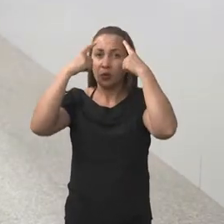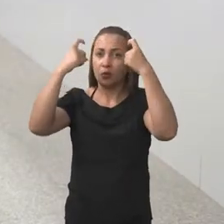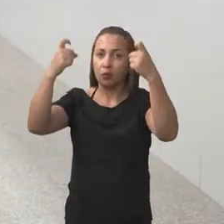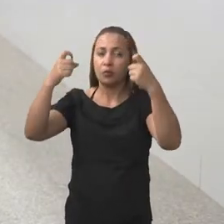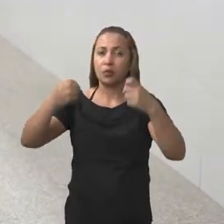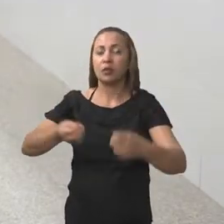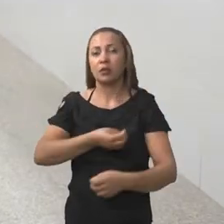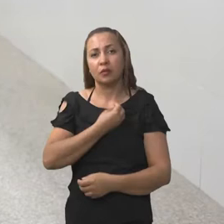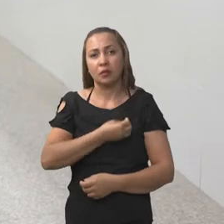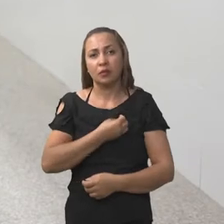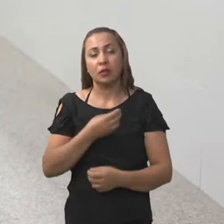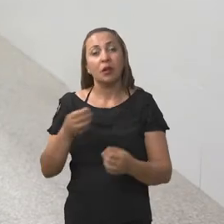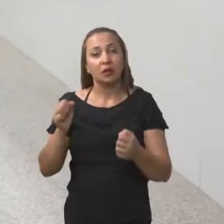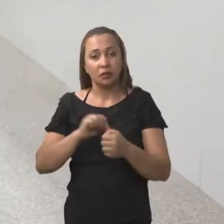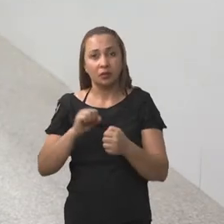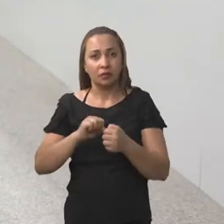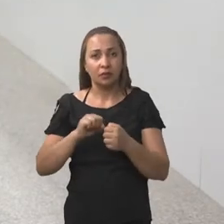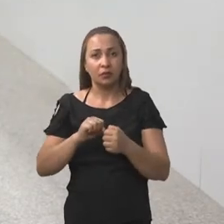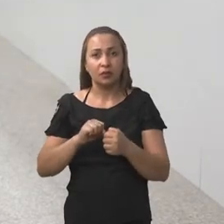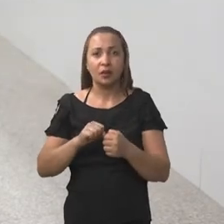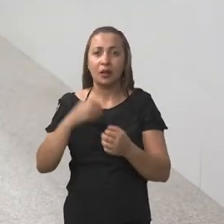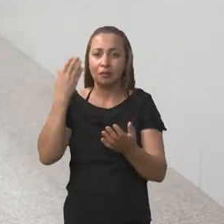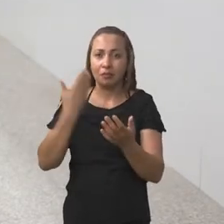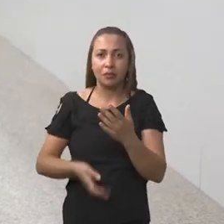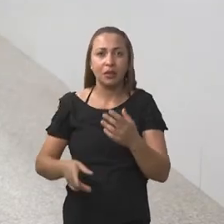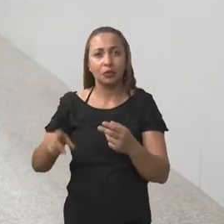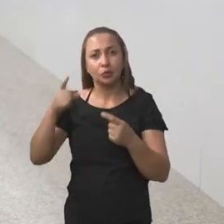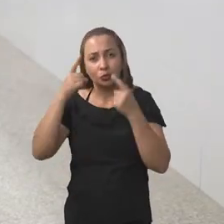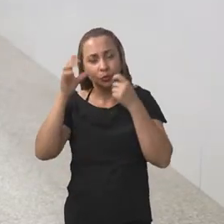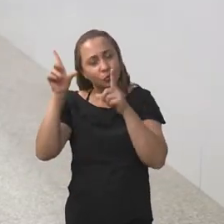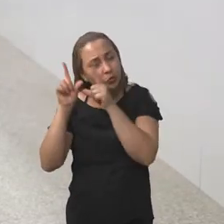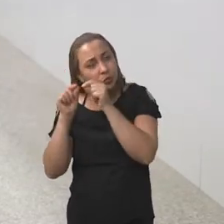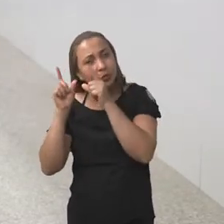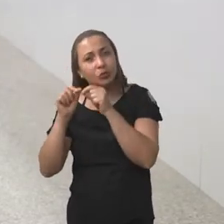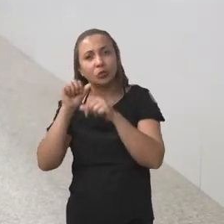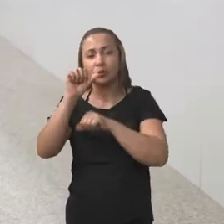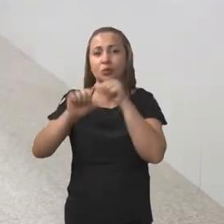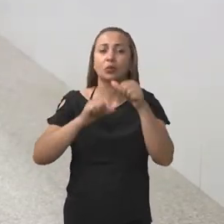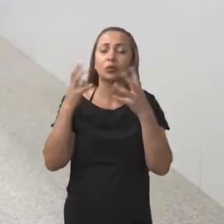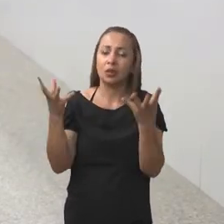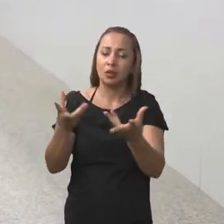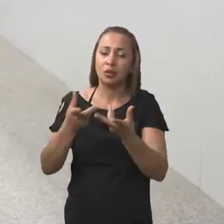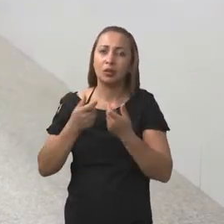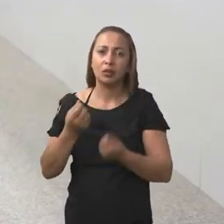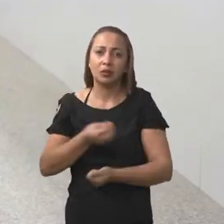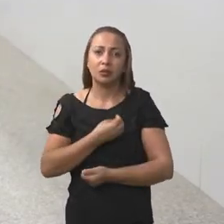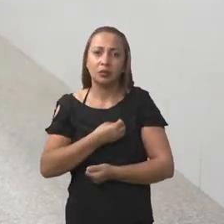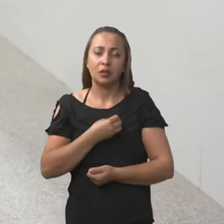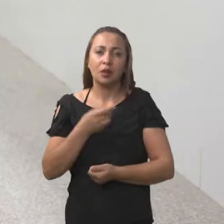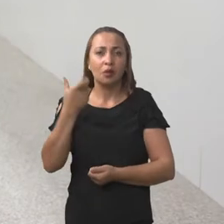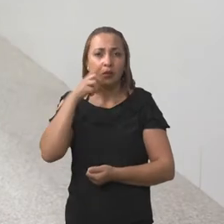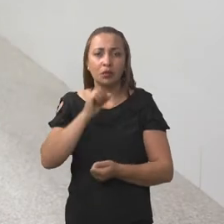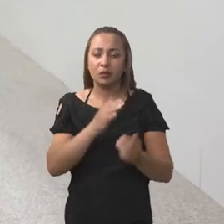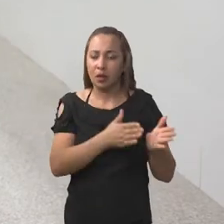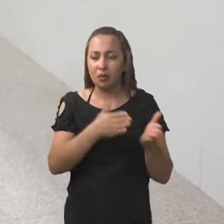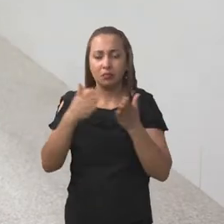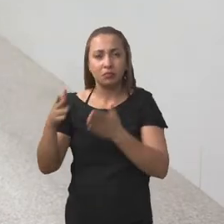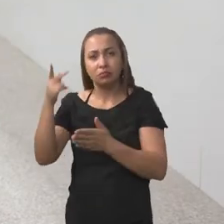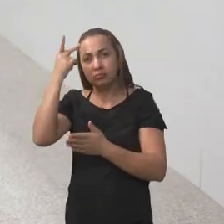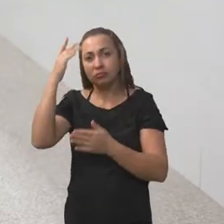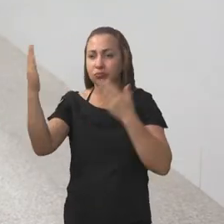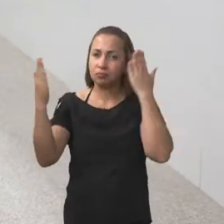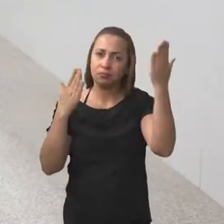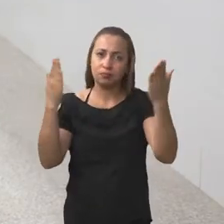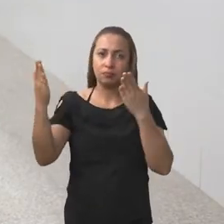viveu e que isso está fazendo com que ela perca o sono, alterando a qualidade de vida, a gente consegue encaminhá-la a psicólogo.